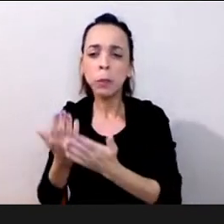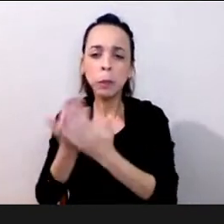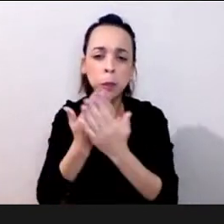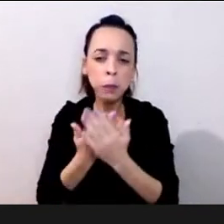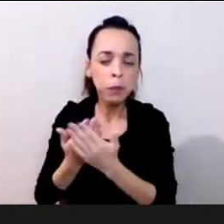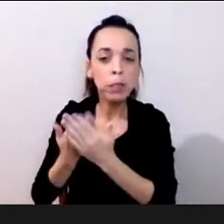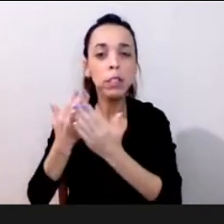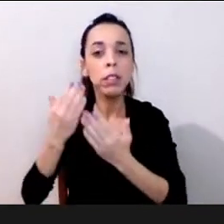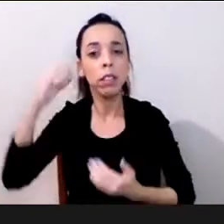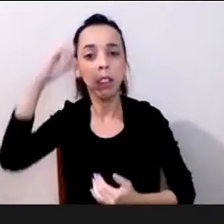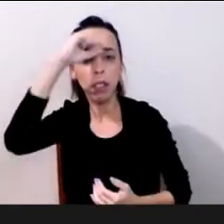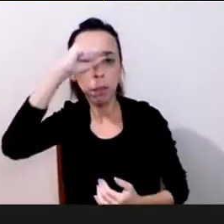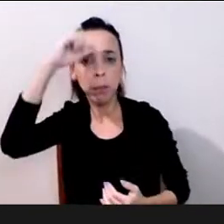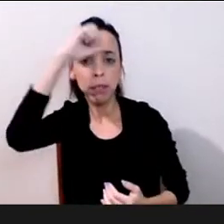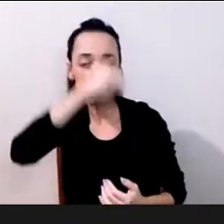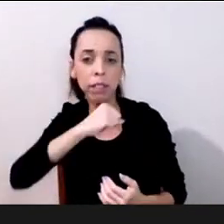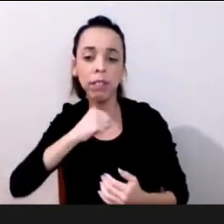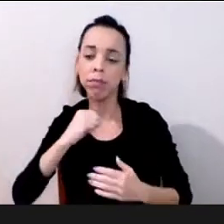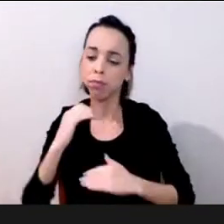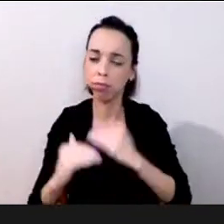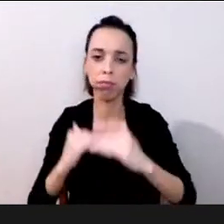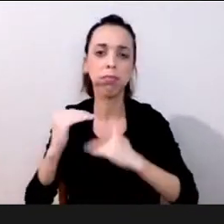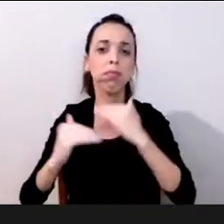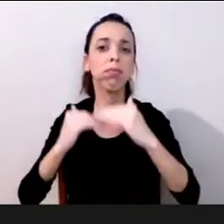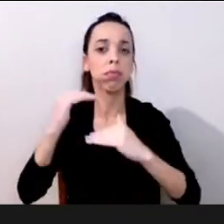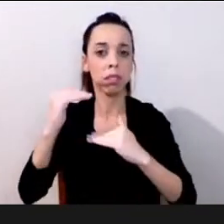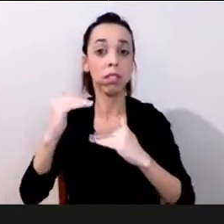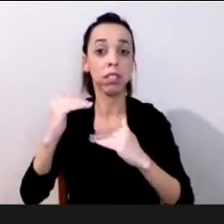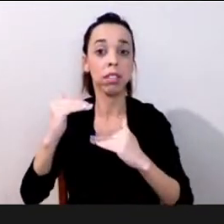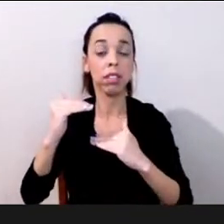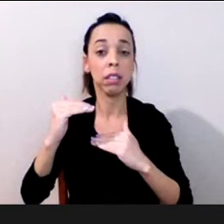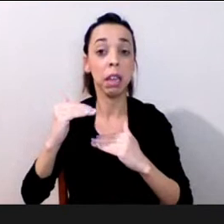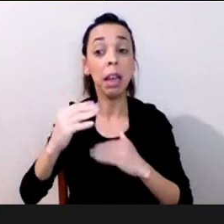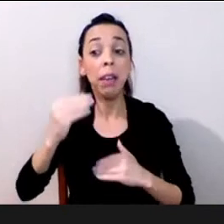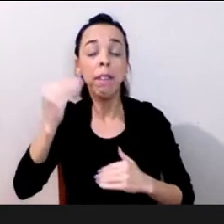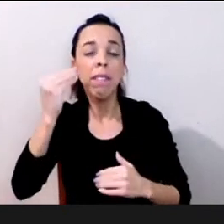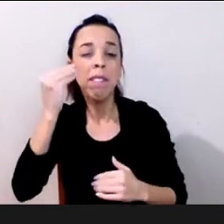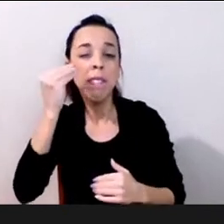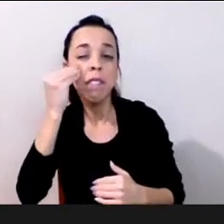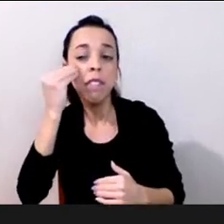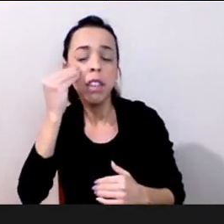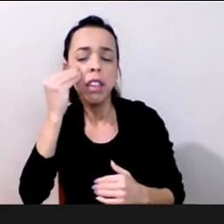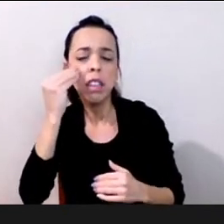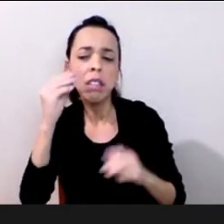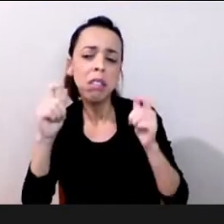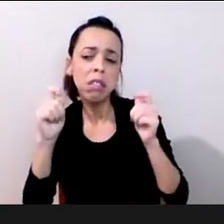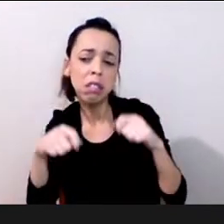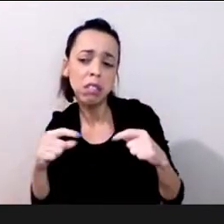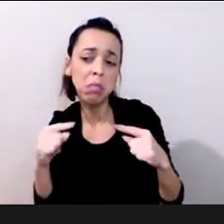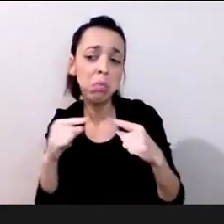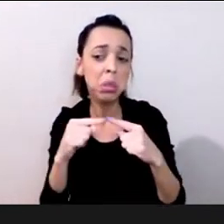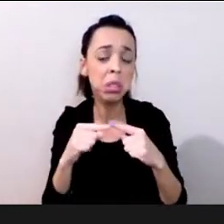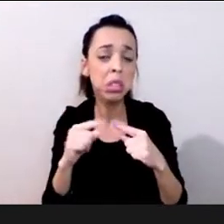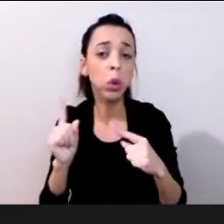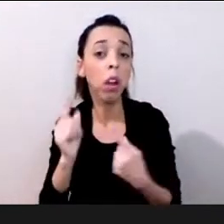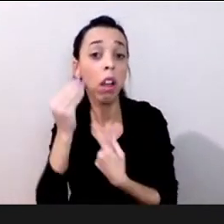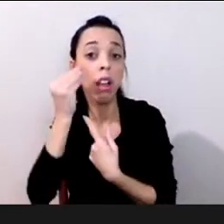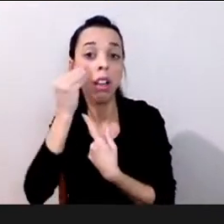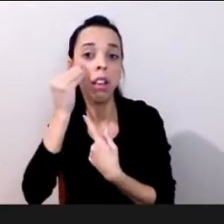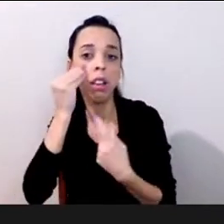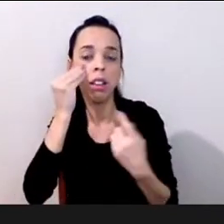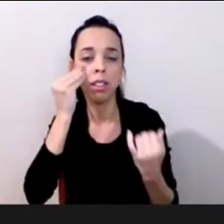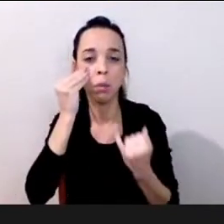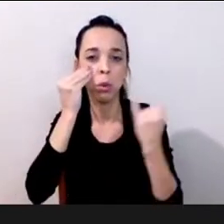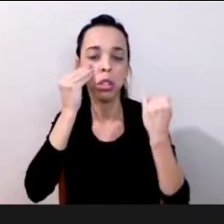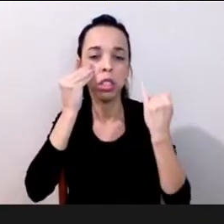tem ou que a gente não conhece né mas a gente ir assumindo o risco de experimentar é o a todo mundo fala hoje né a gente a gente quer uma segurança de